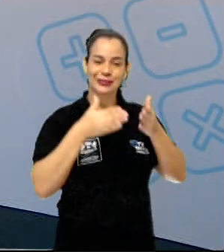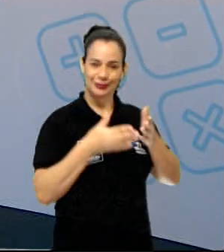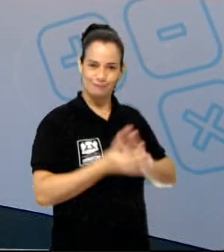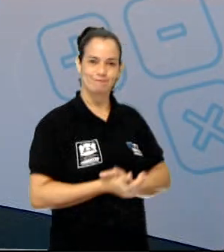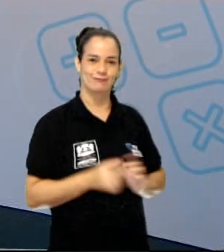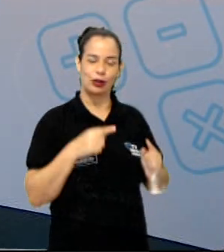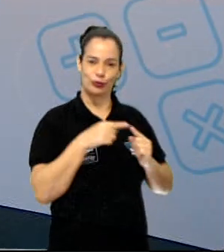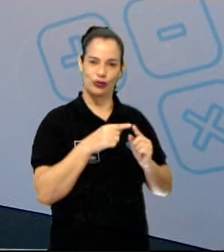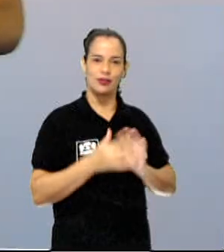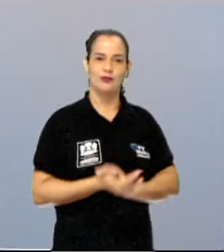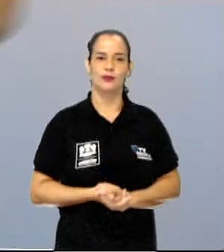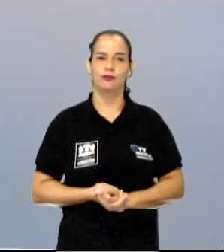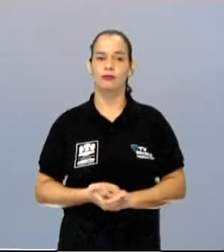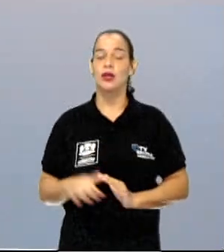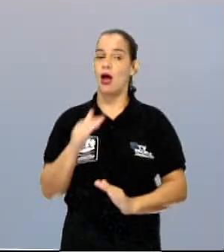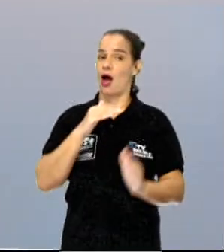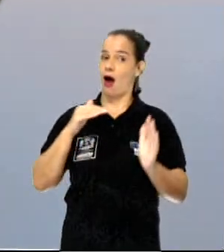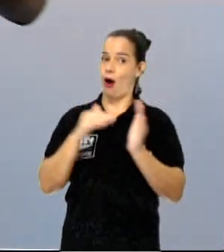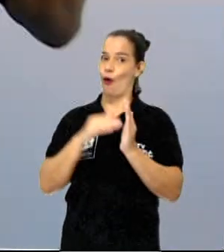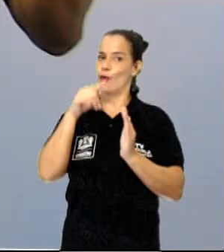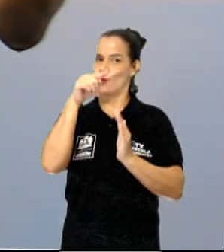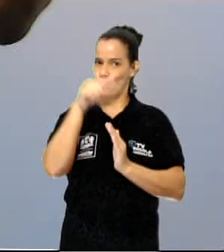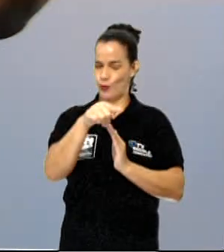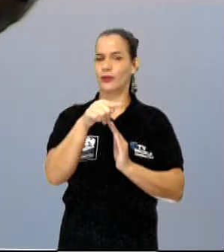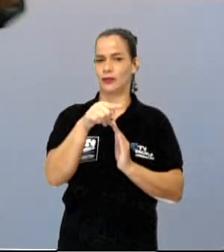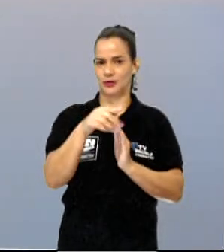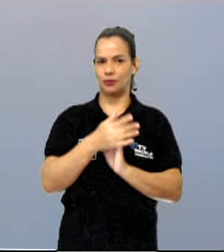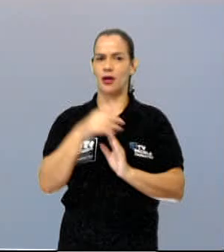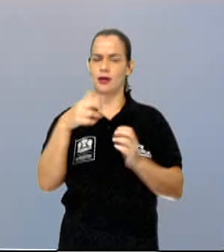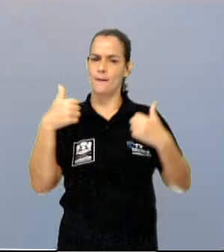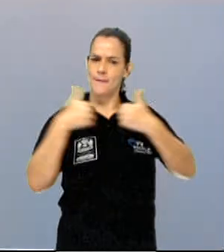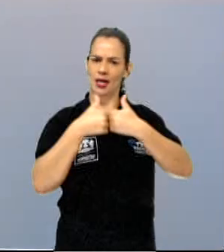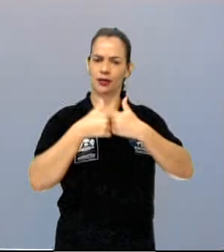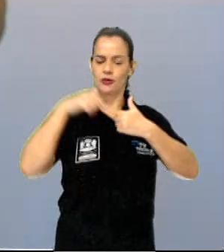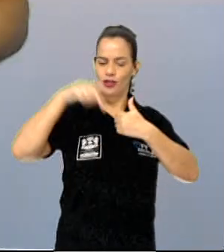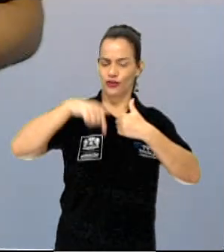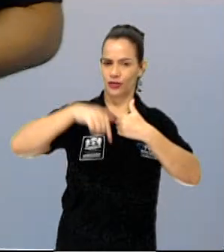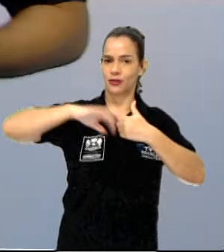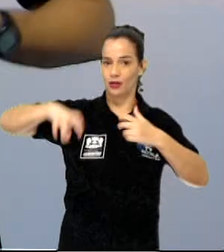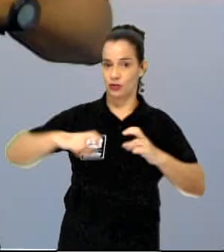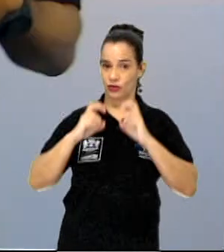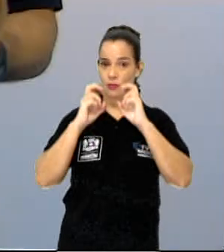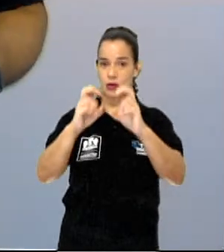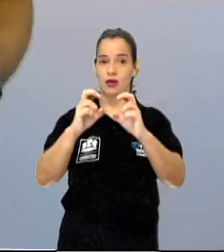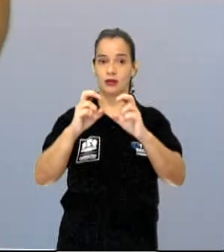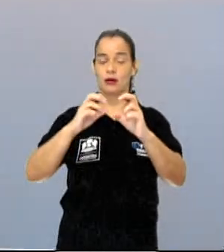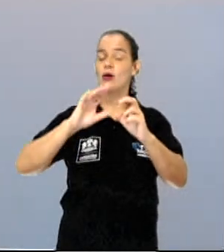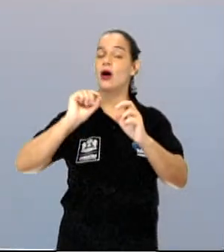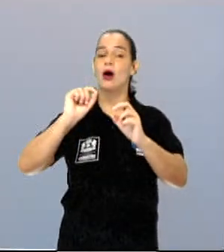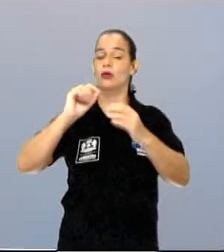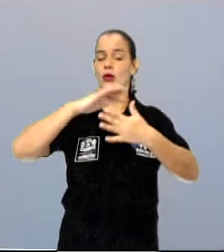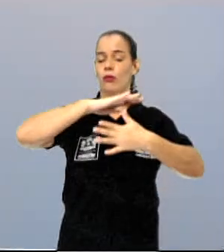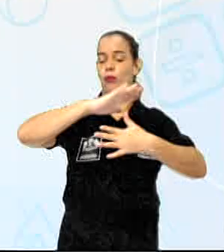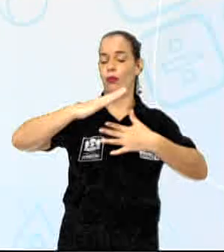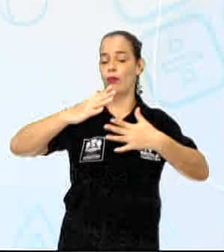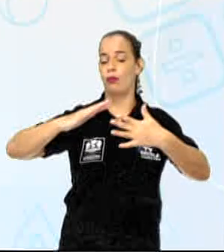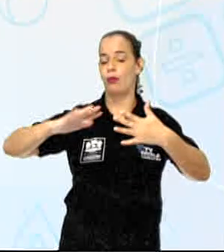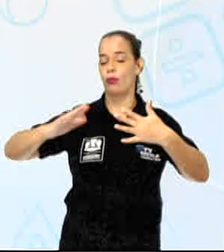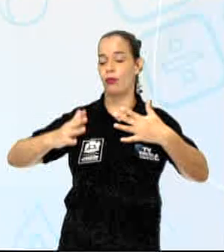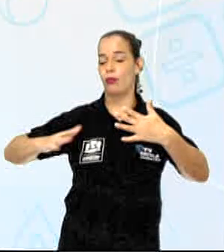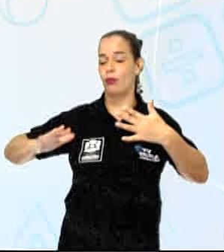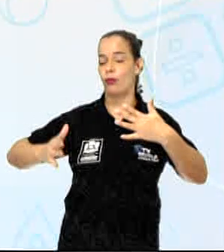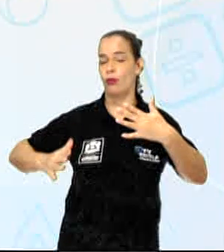faixa de transição, essa aqui está pertinho da gente, já boa tão, é a vegetação litorânea ou vegetação